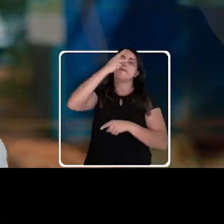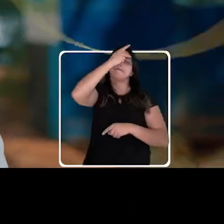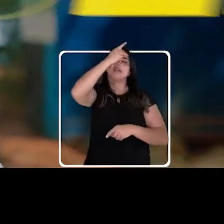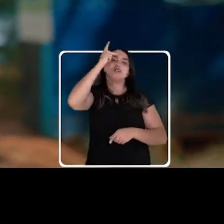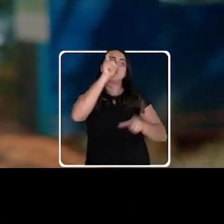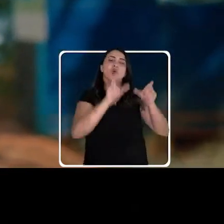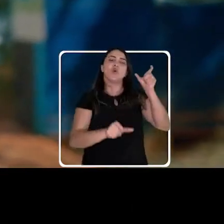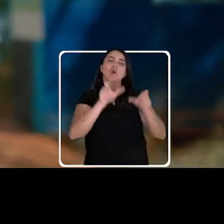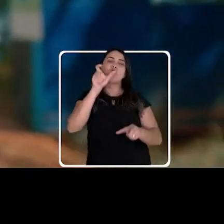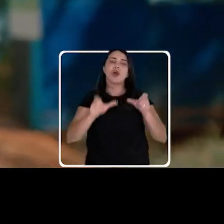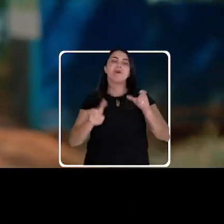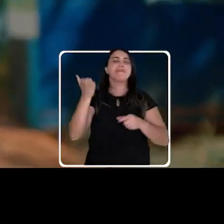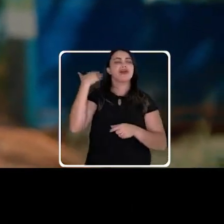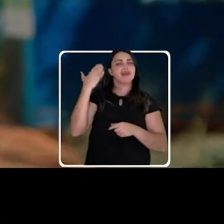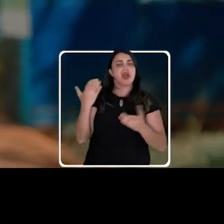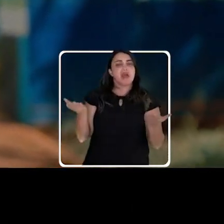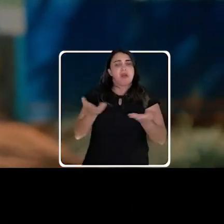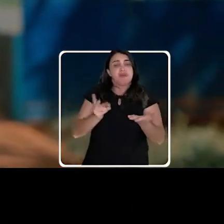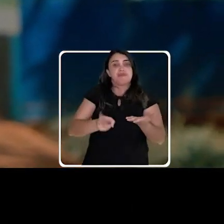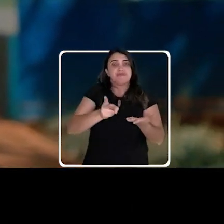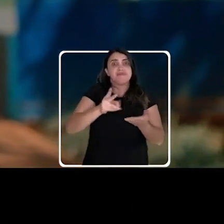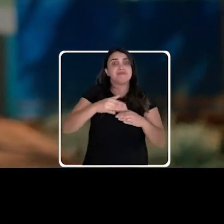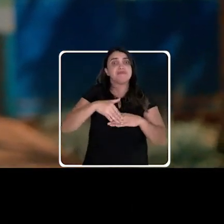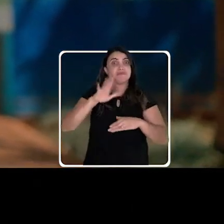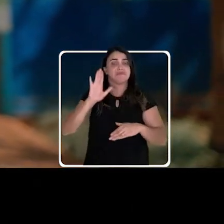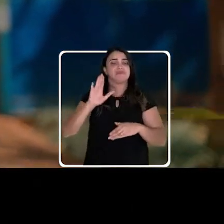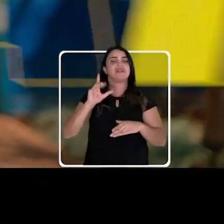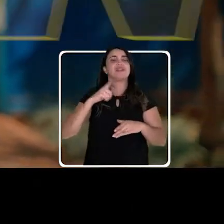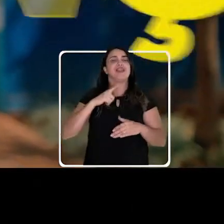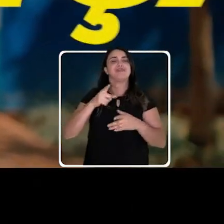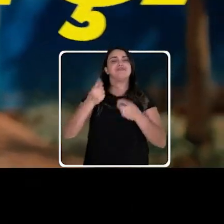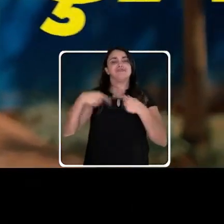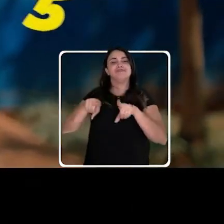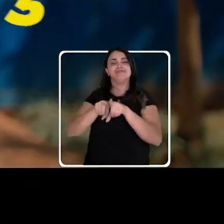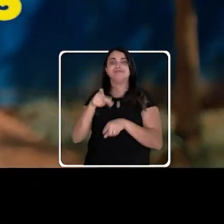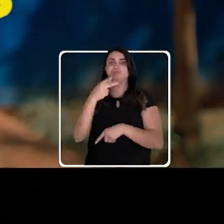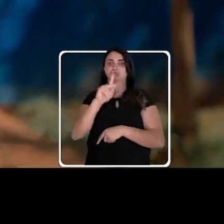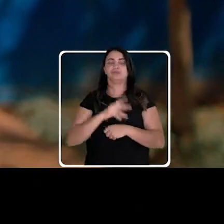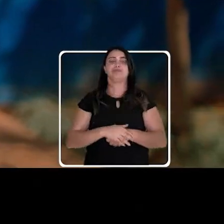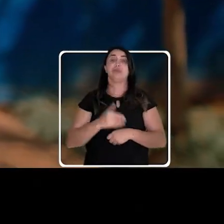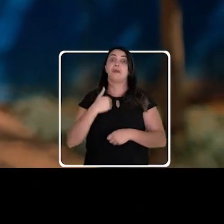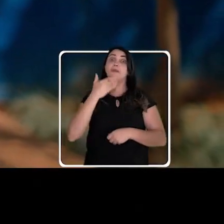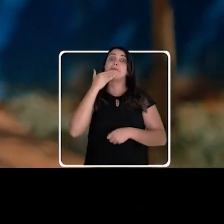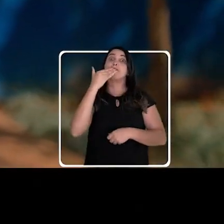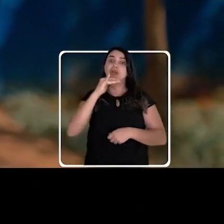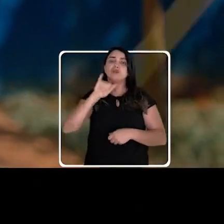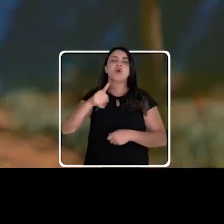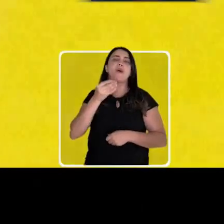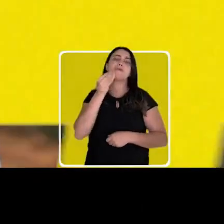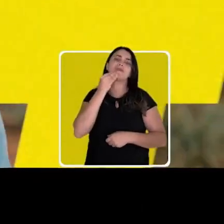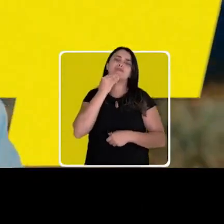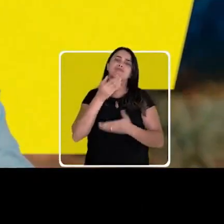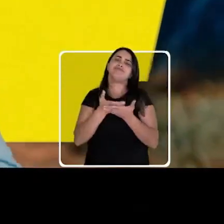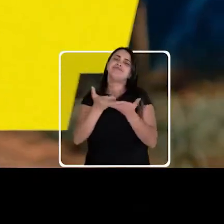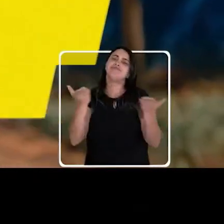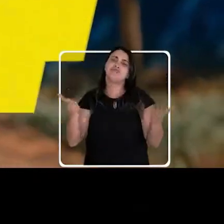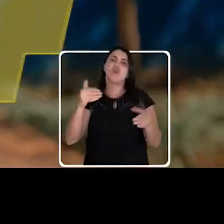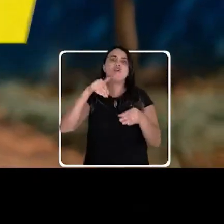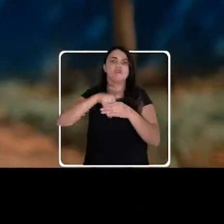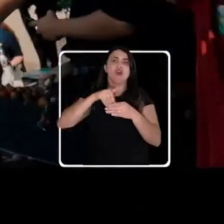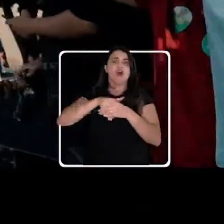também com a sua parceria. Eu peço que você me dê essa oportunidade, esse voto de confiança, que vá à urna e digite